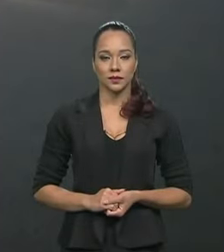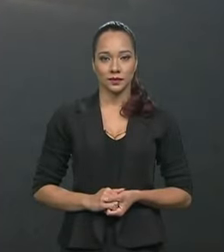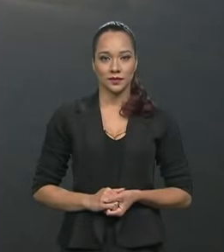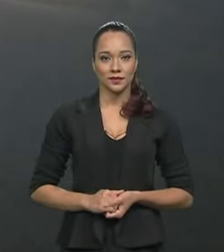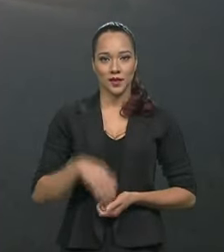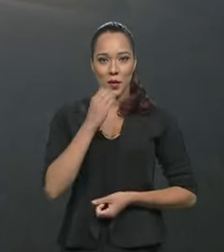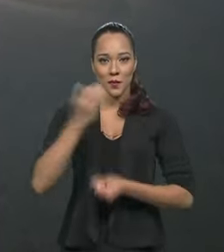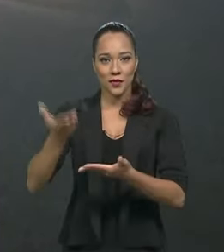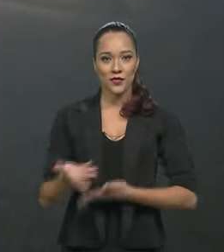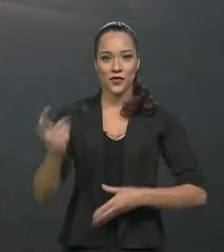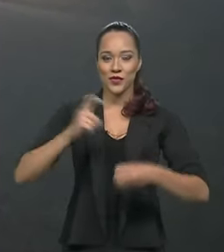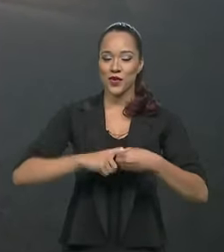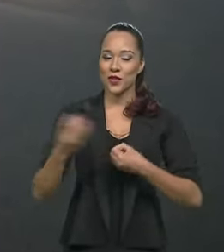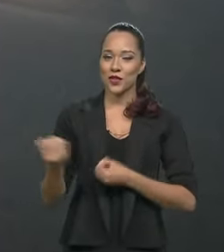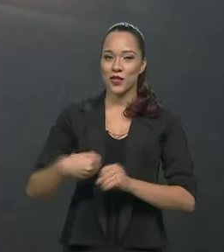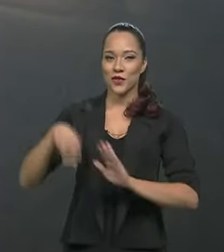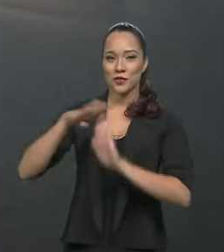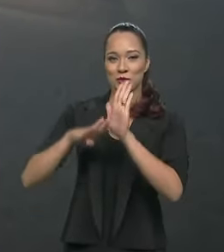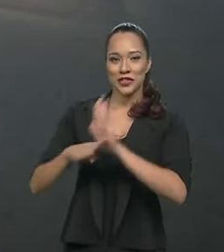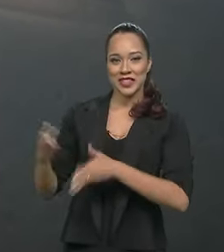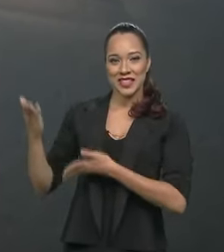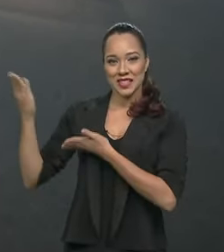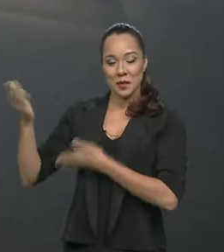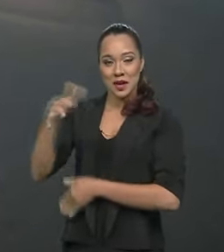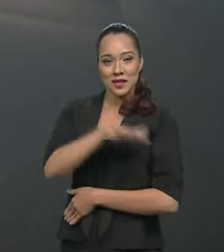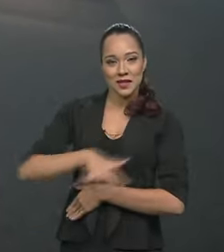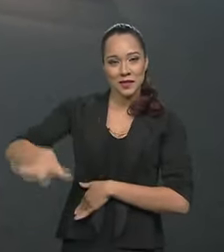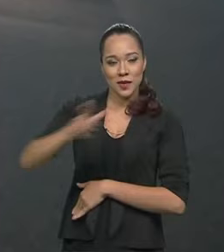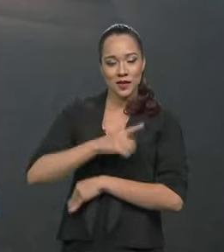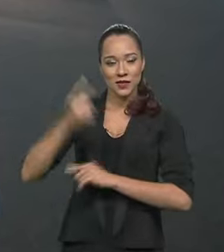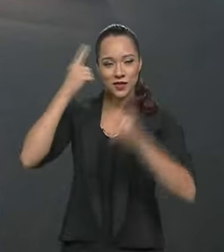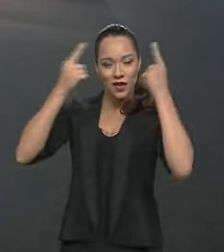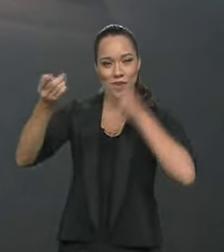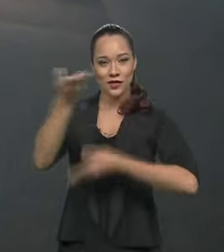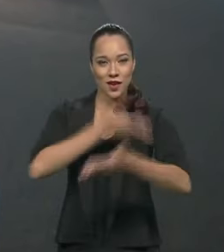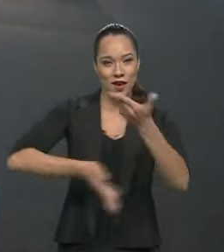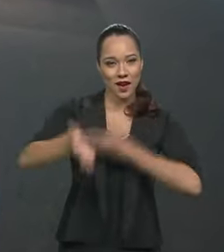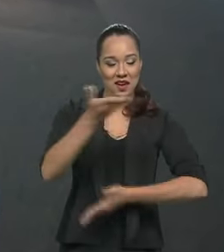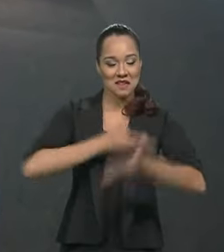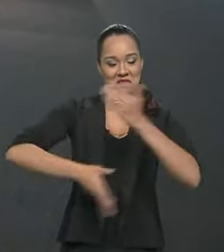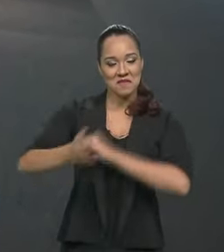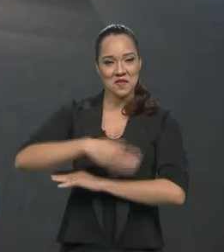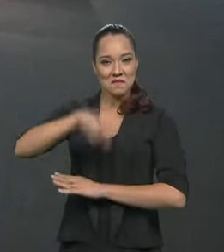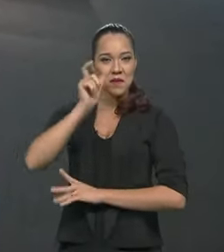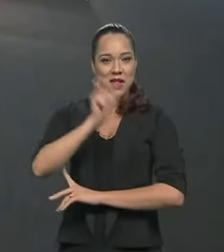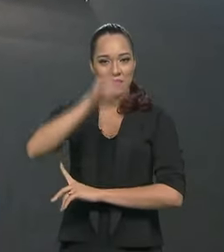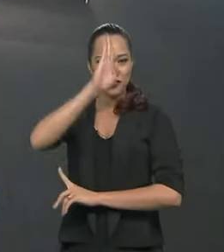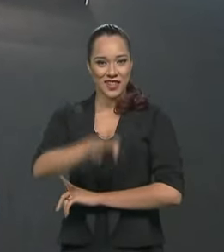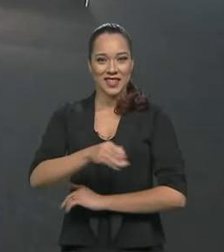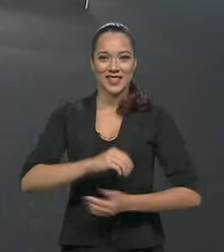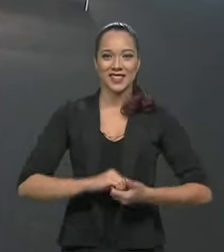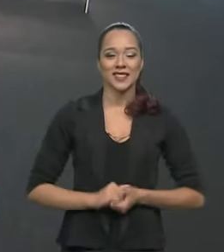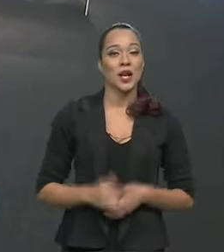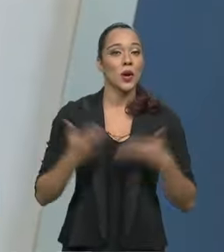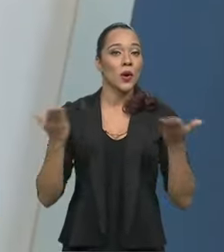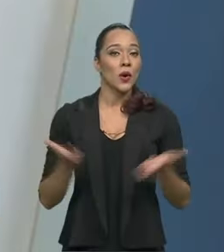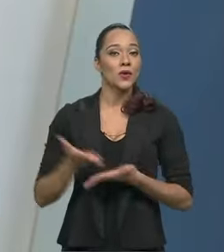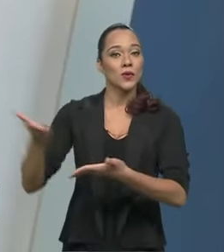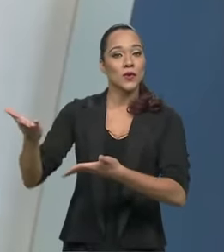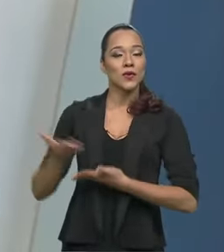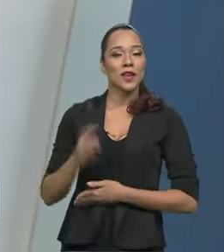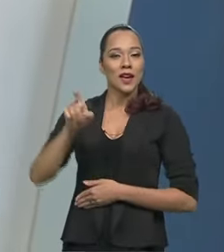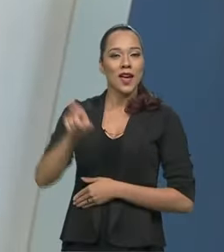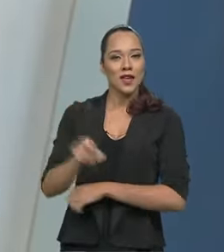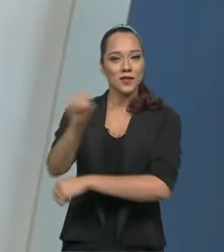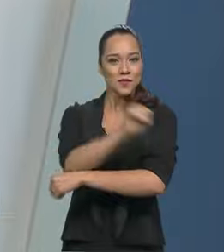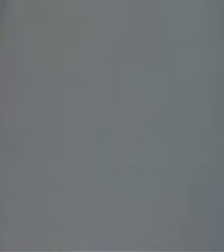Bem-vindo de volta ao Novo Sem Censura, esse espaço de troca de ideias, sem meias palavras. Hoje, o nosso convidado é